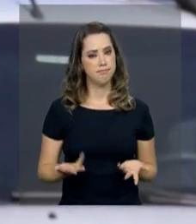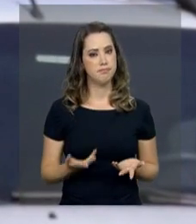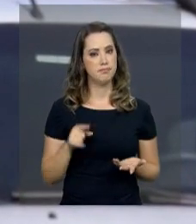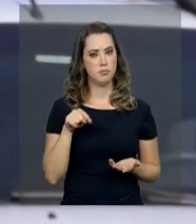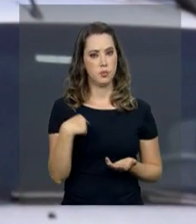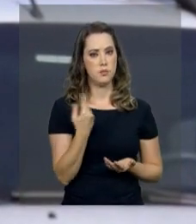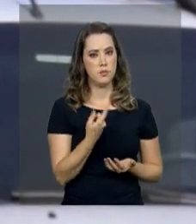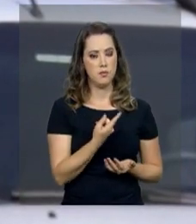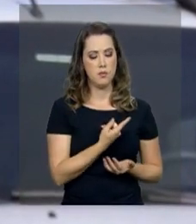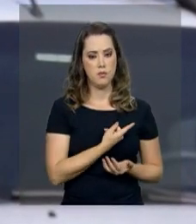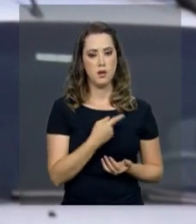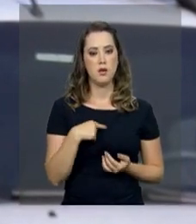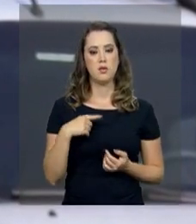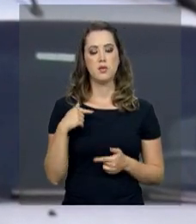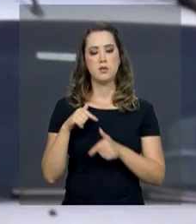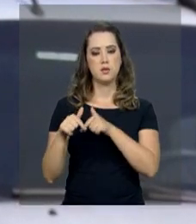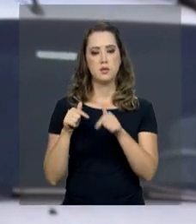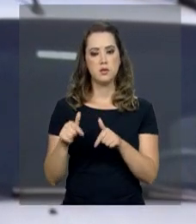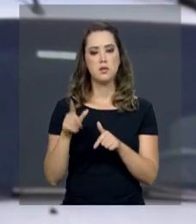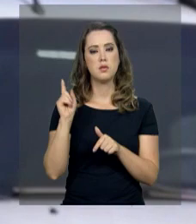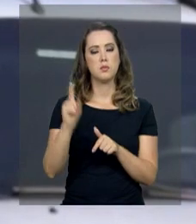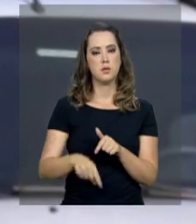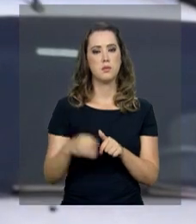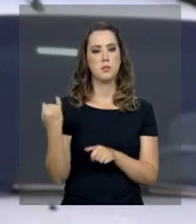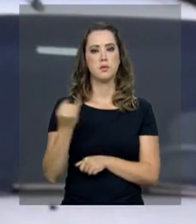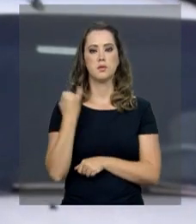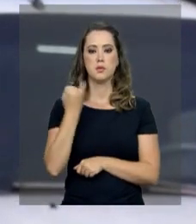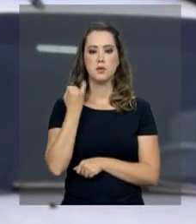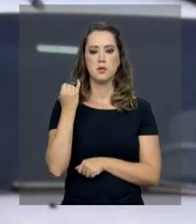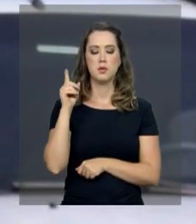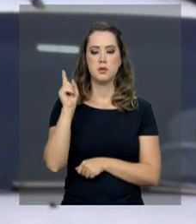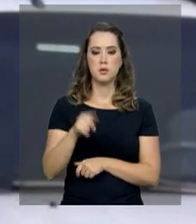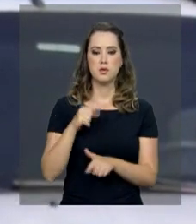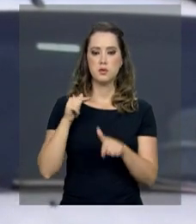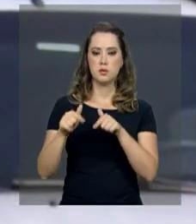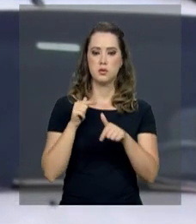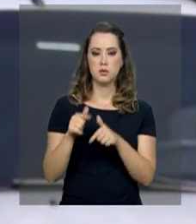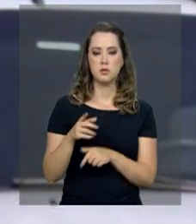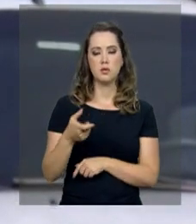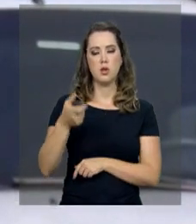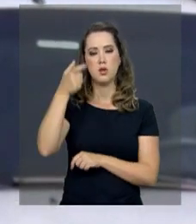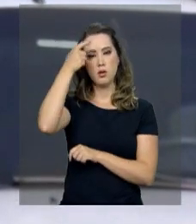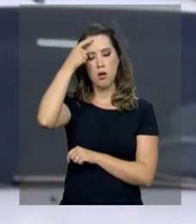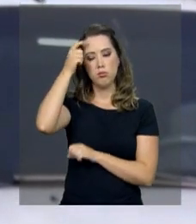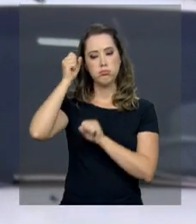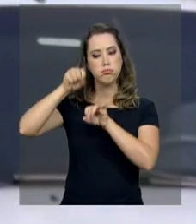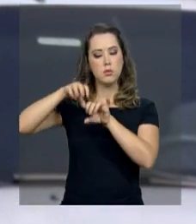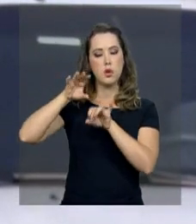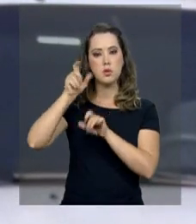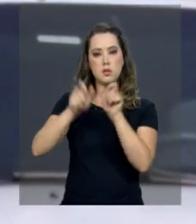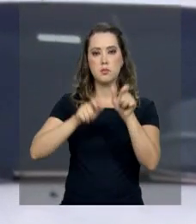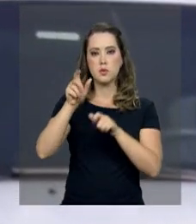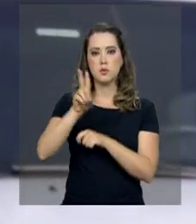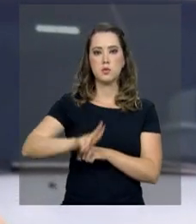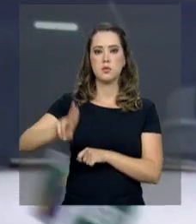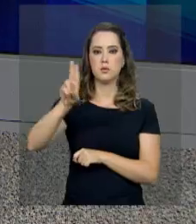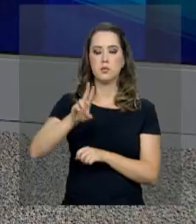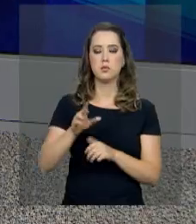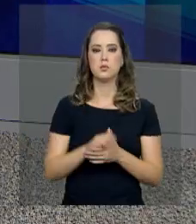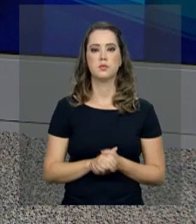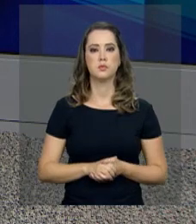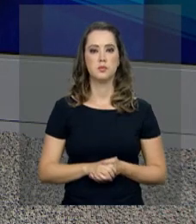a nossa atitude, a nossa atividade é fundamental de trabalhar a conscientização de todos os usuários brasileiros.